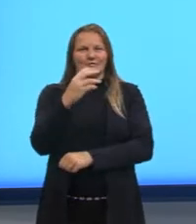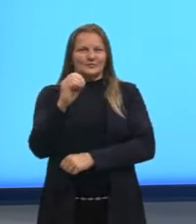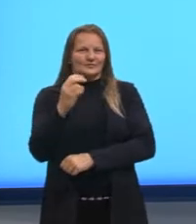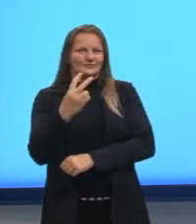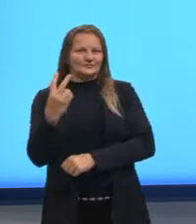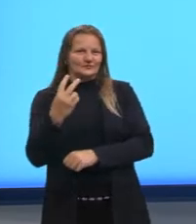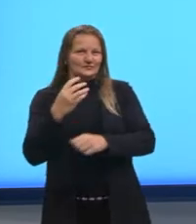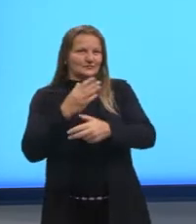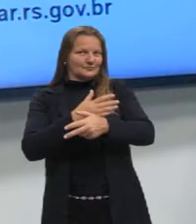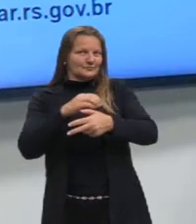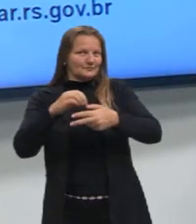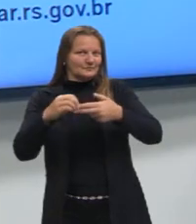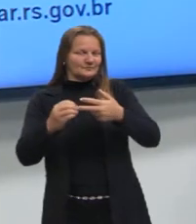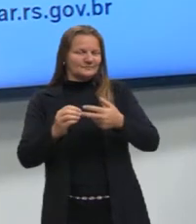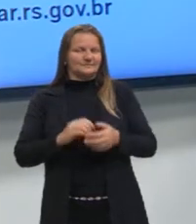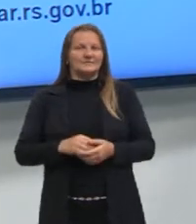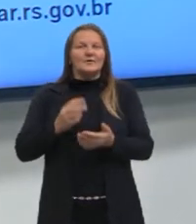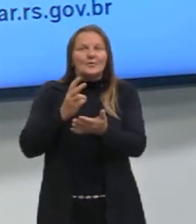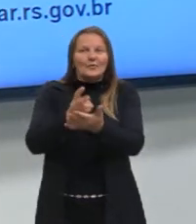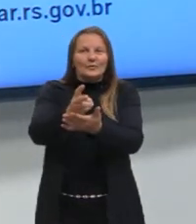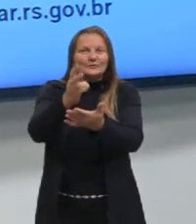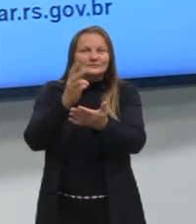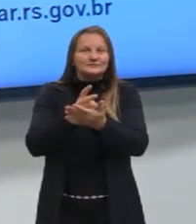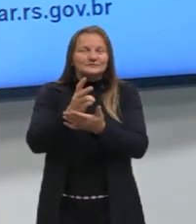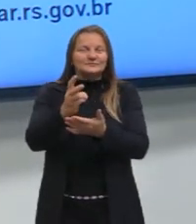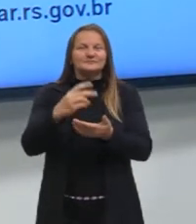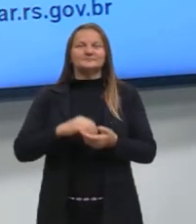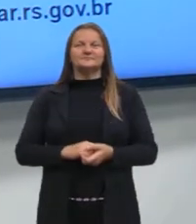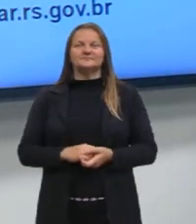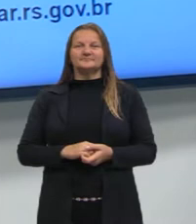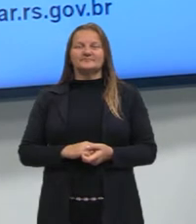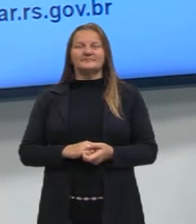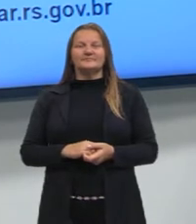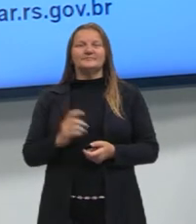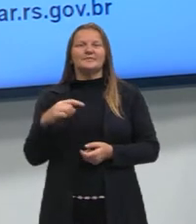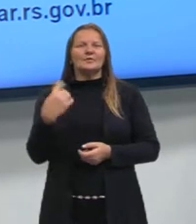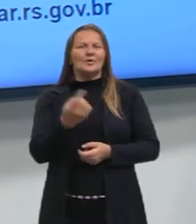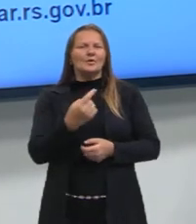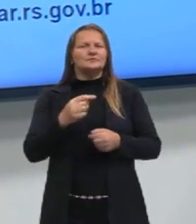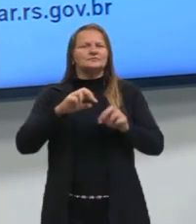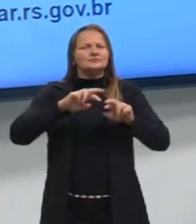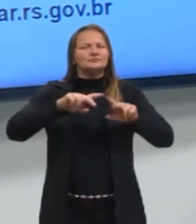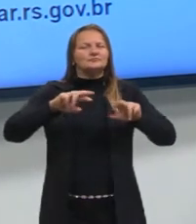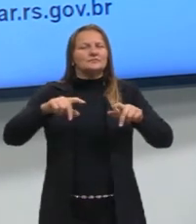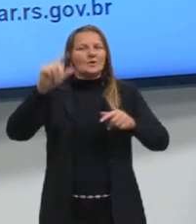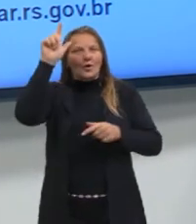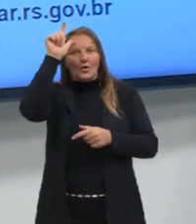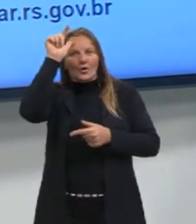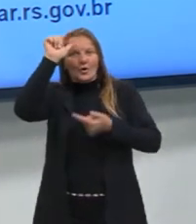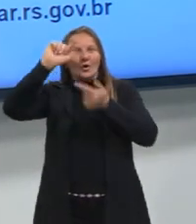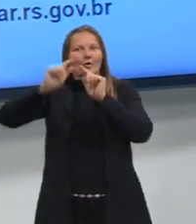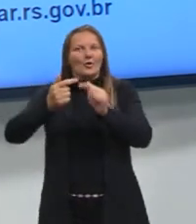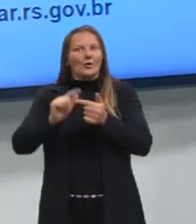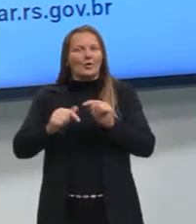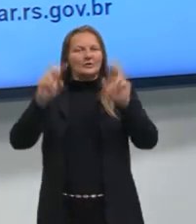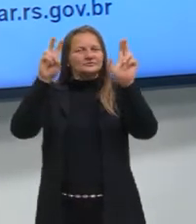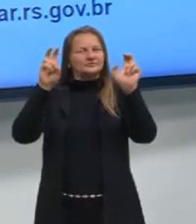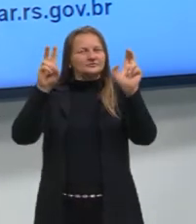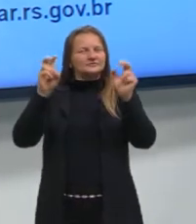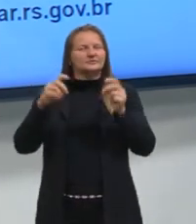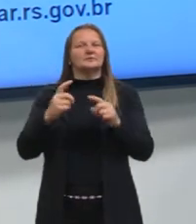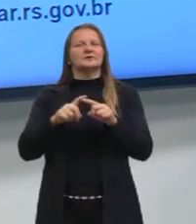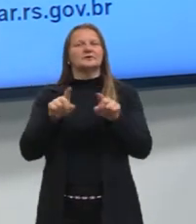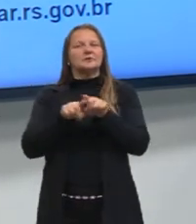Então, vamos dar continuidade aí nas nossas aulas, nós trabalhamos um pouco de lógica, álgebra também,